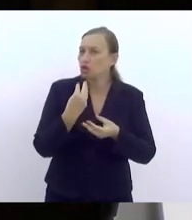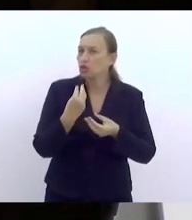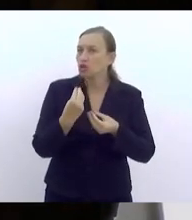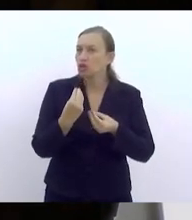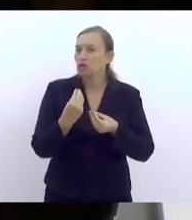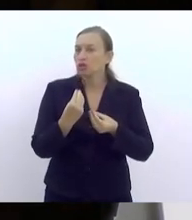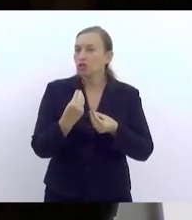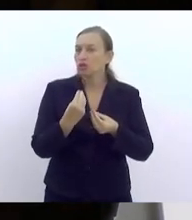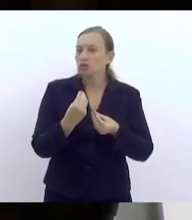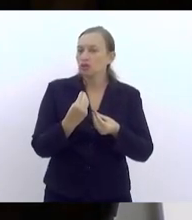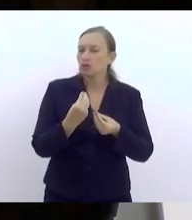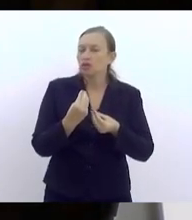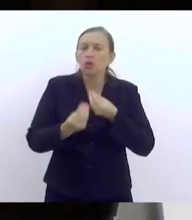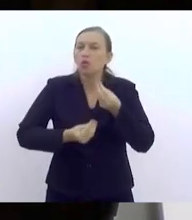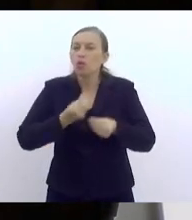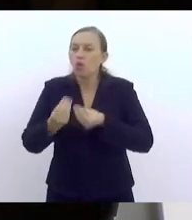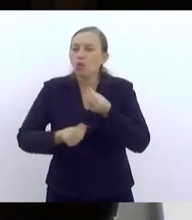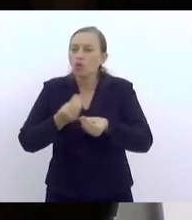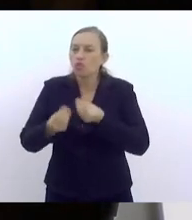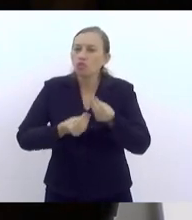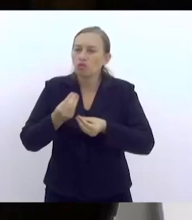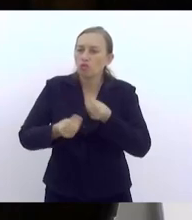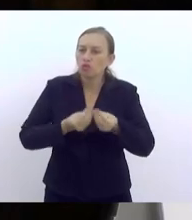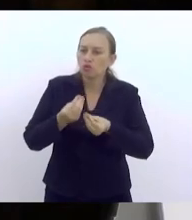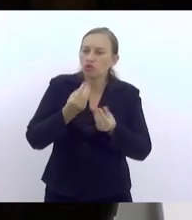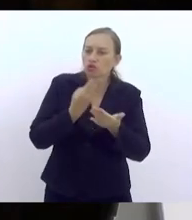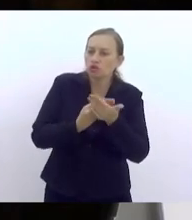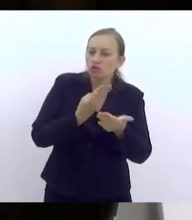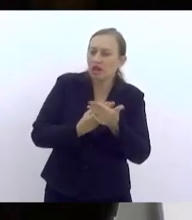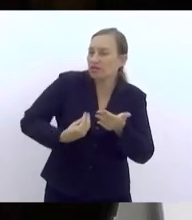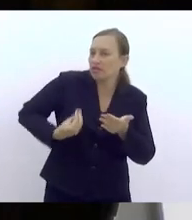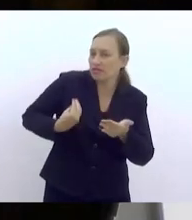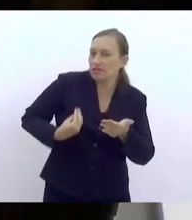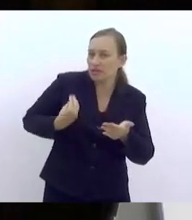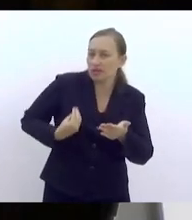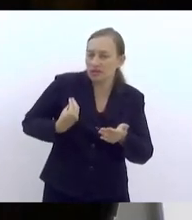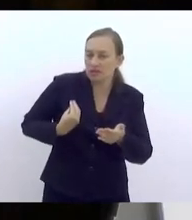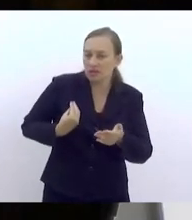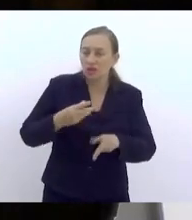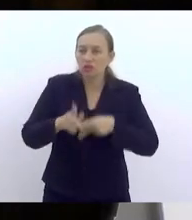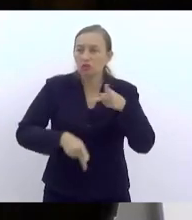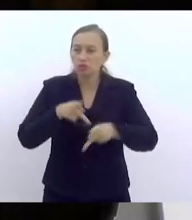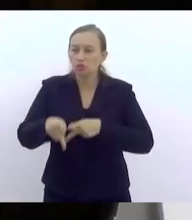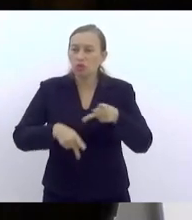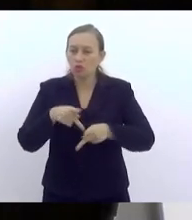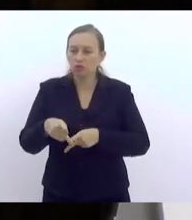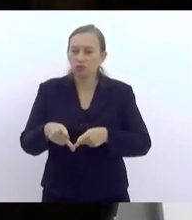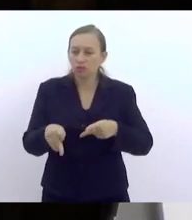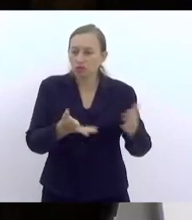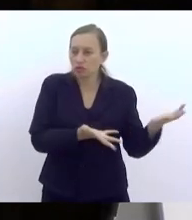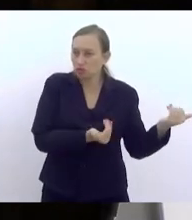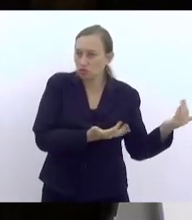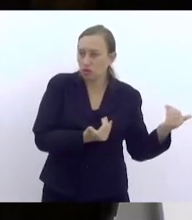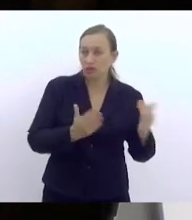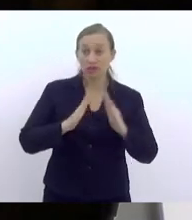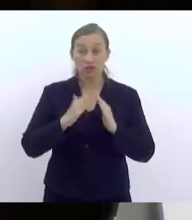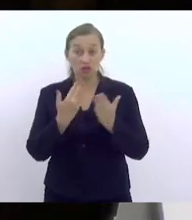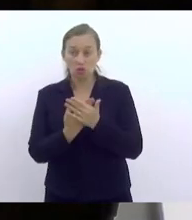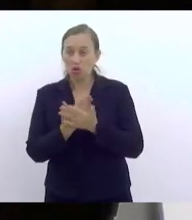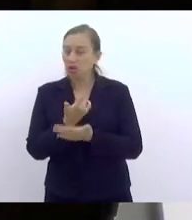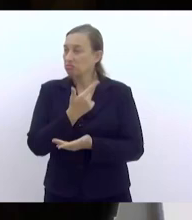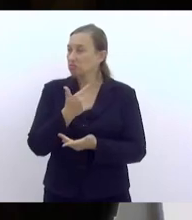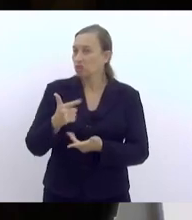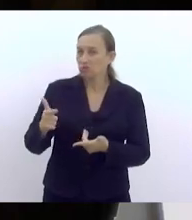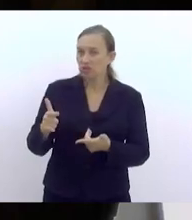existência e sobrevivência da nossa população infantil-juvenil na escola. A gente não tem